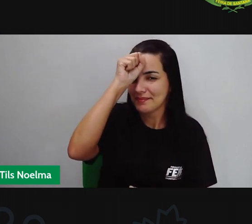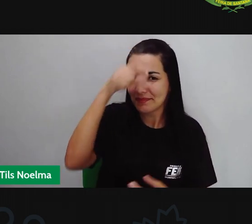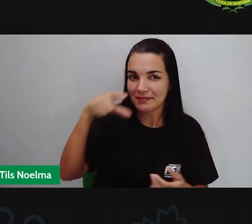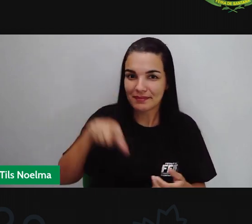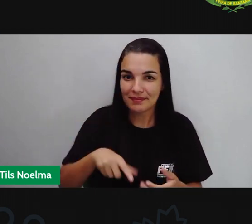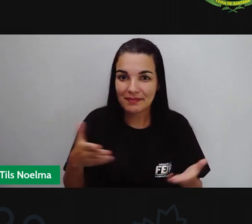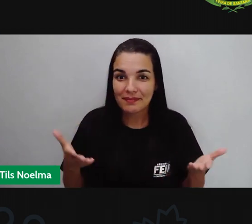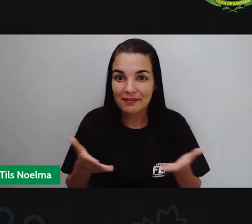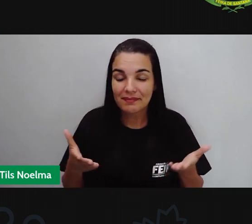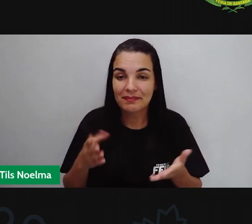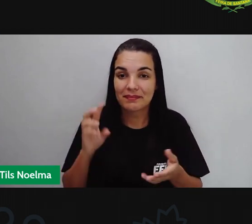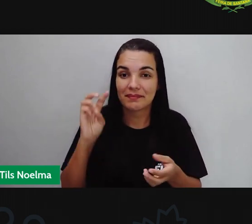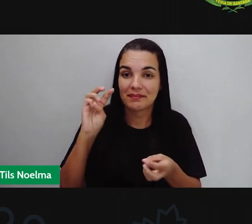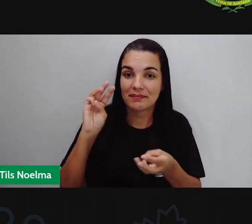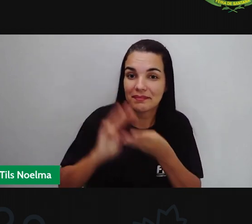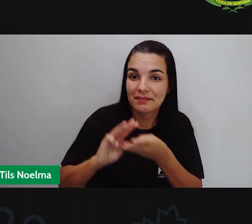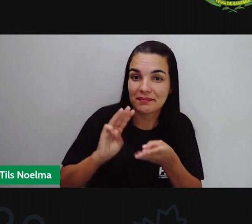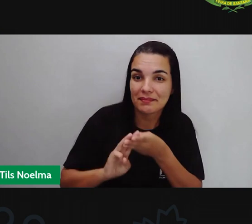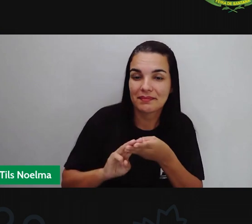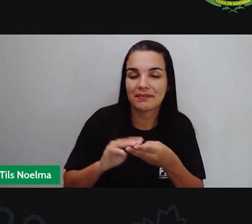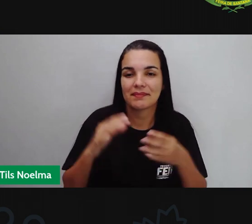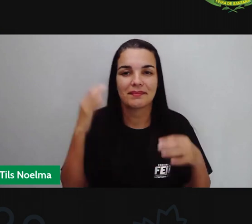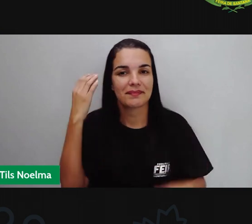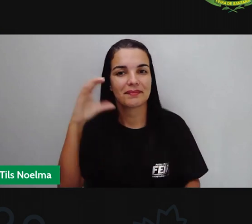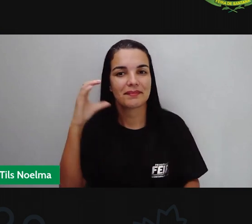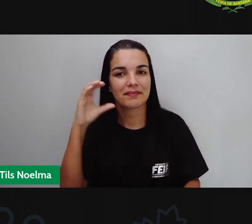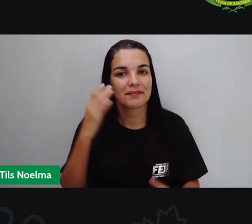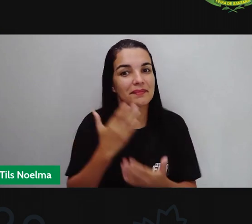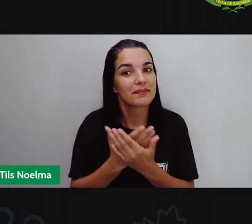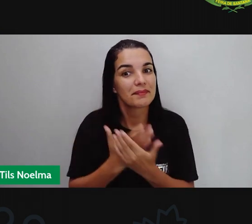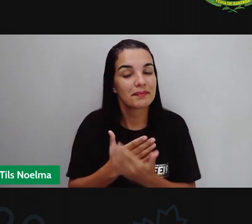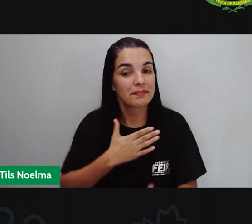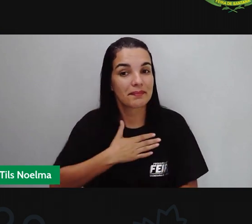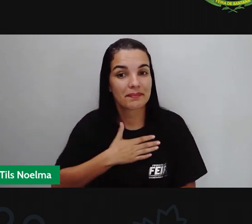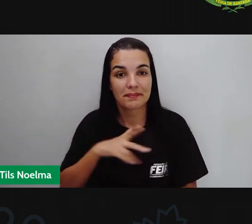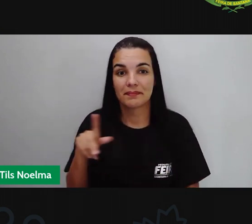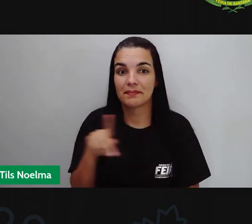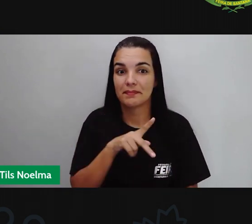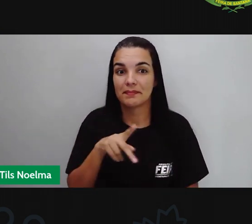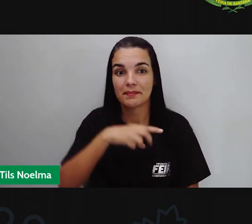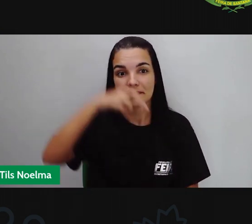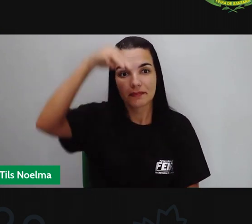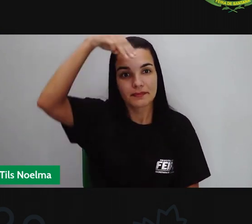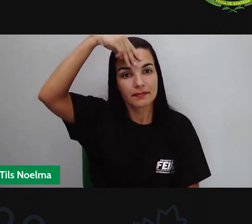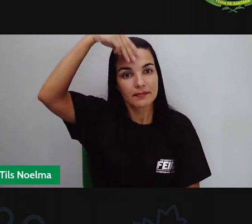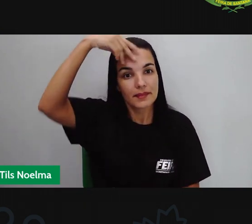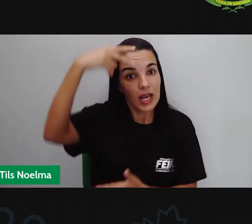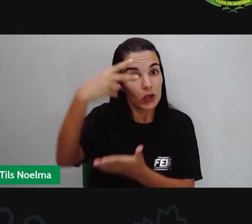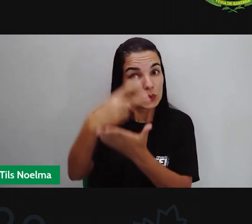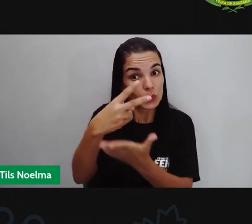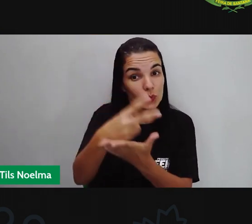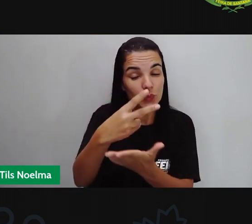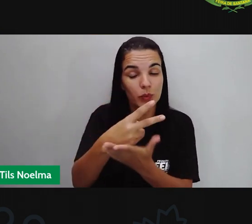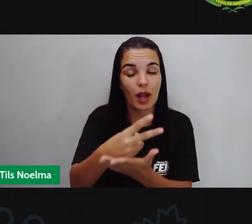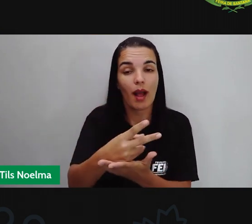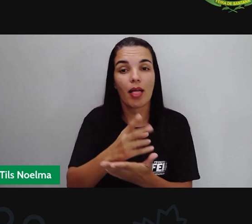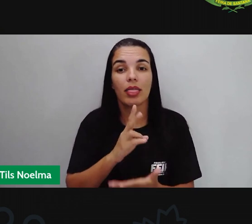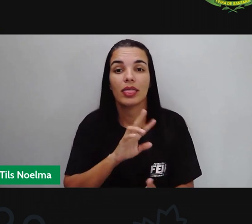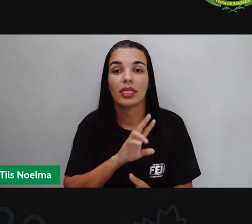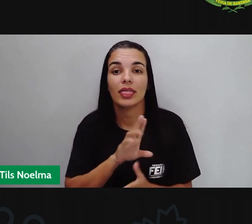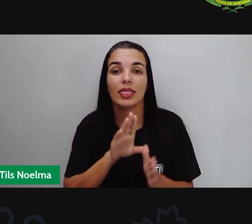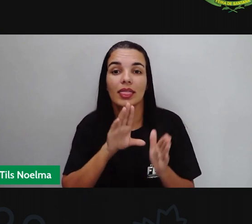teremos aulas de matemática e ciências da natureza. Eu sou a professora Mirthi e hoje continuaremos a falar sobre